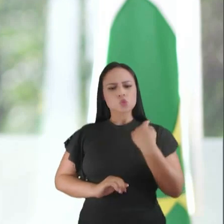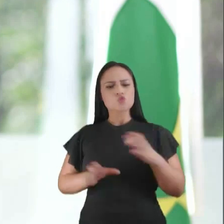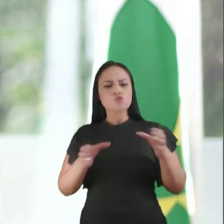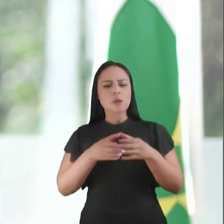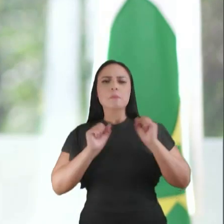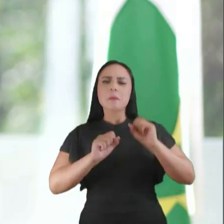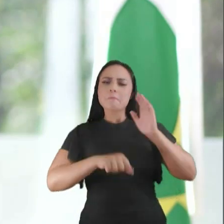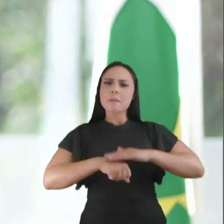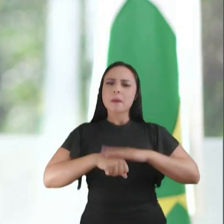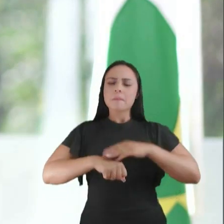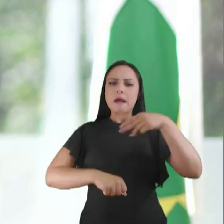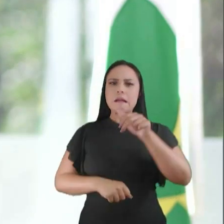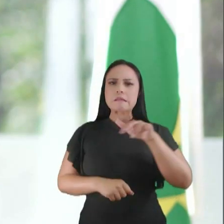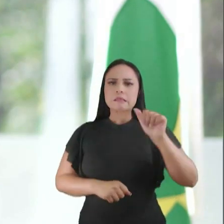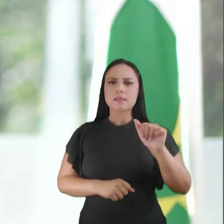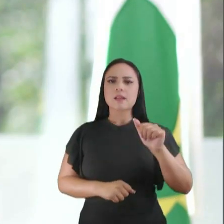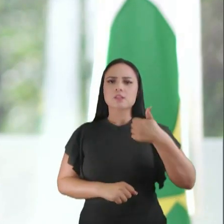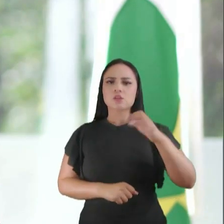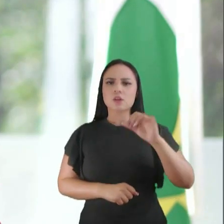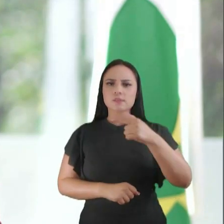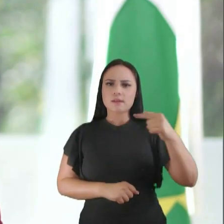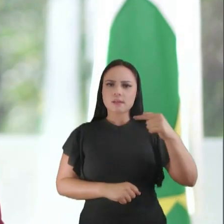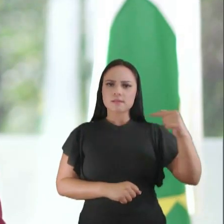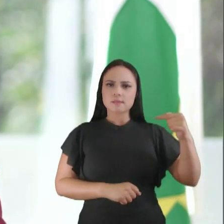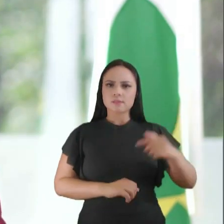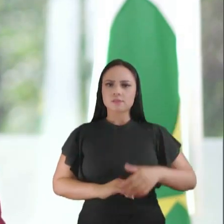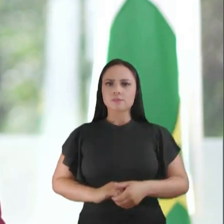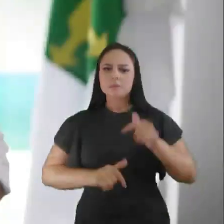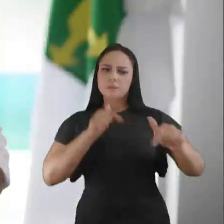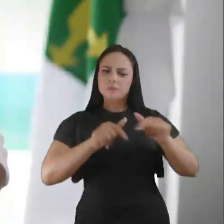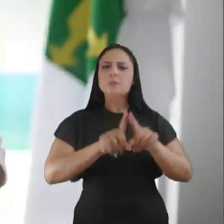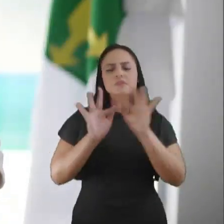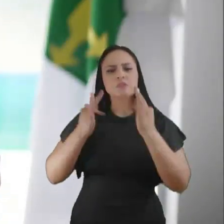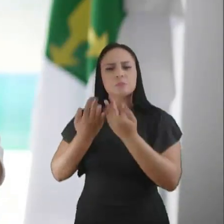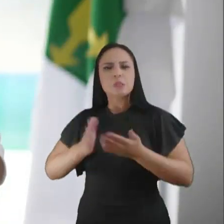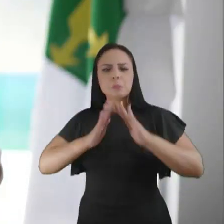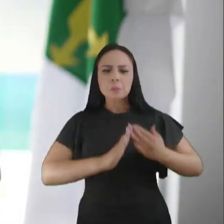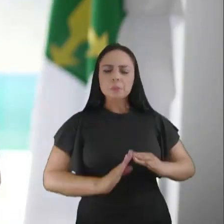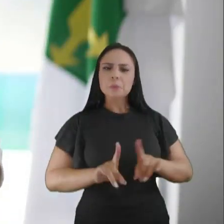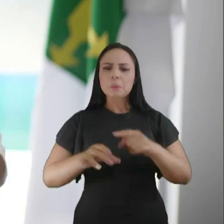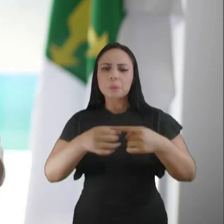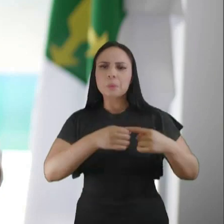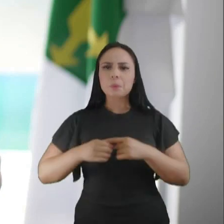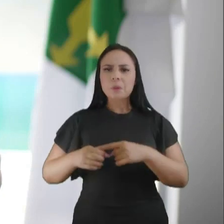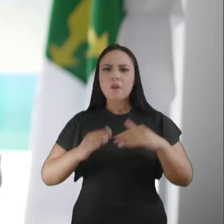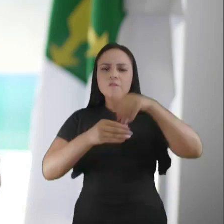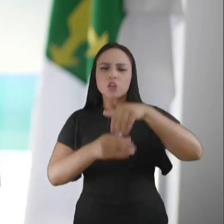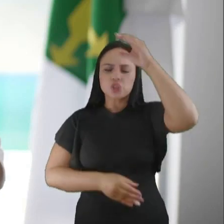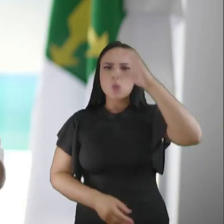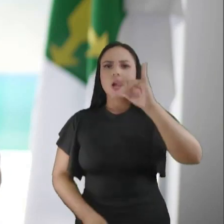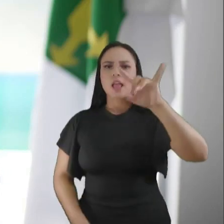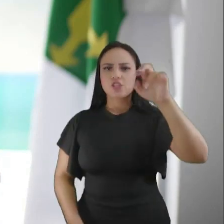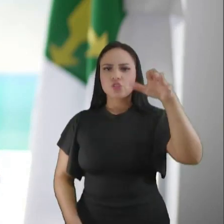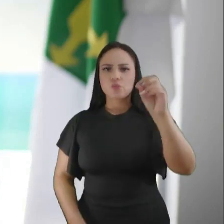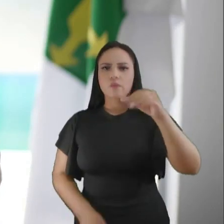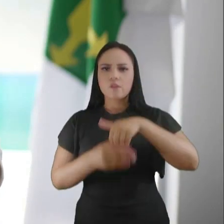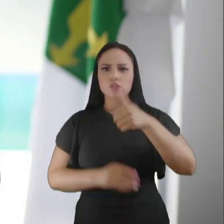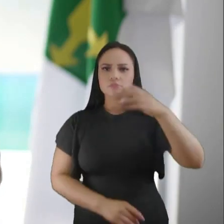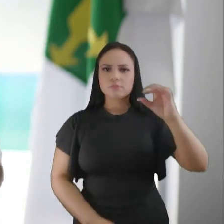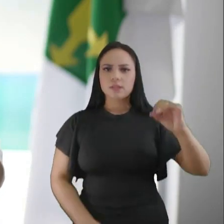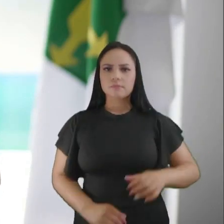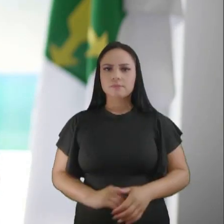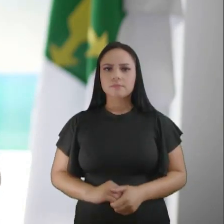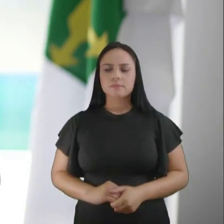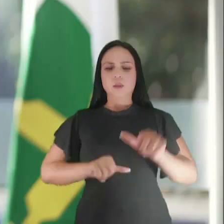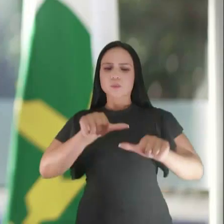Juntos podemos muito mais. Rana Carla, 19777. Pelo trabalhador e as famílias das periferias e satélites. Vote Tio Cleitinho,